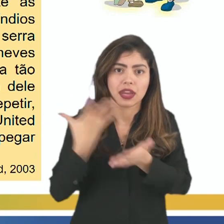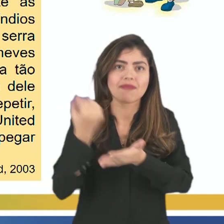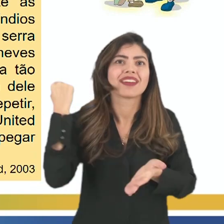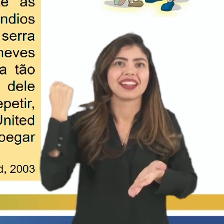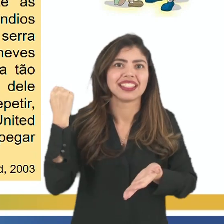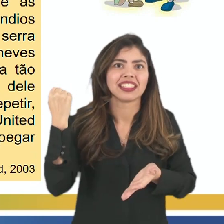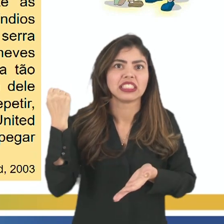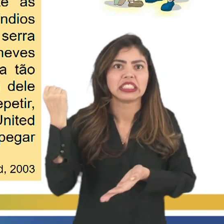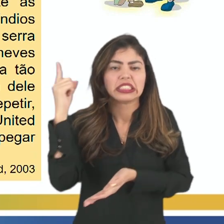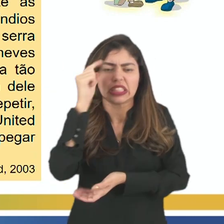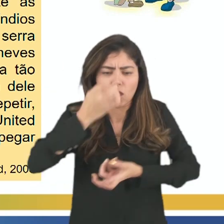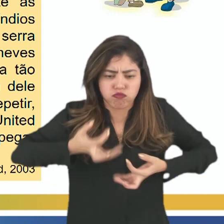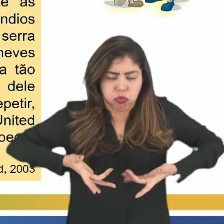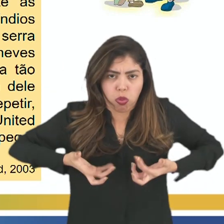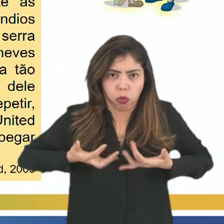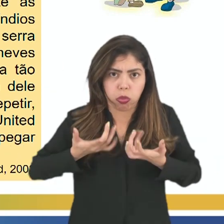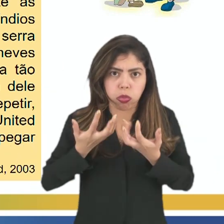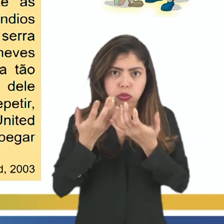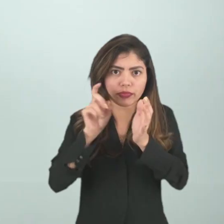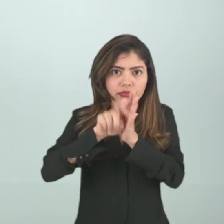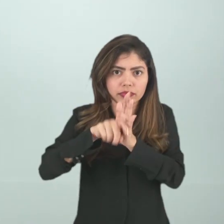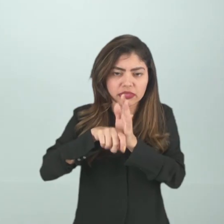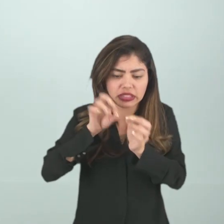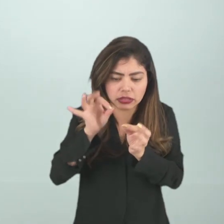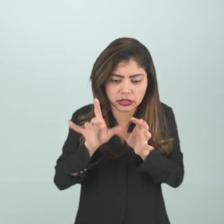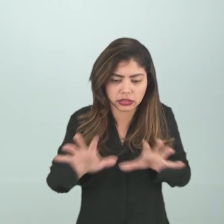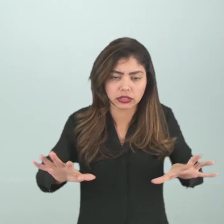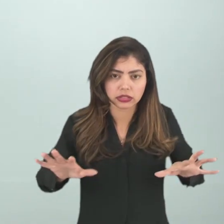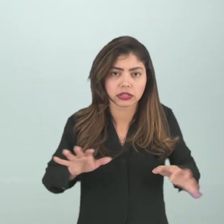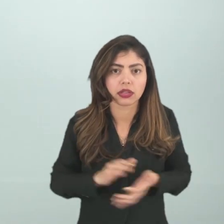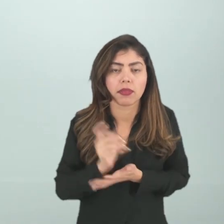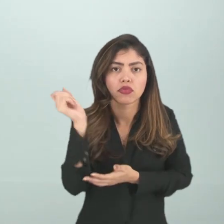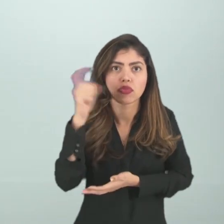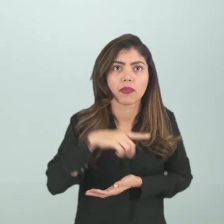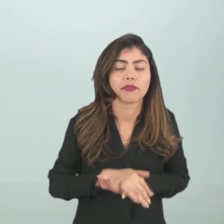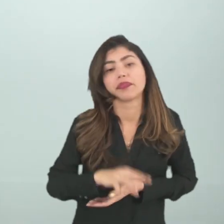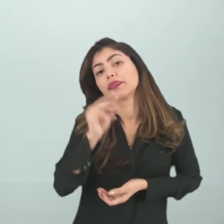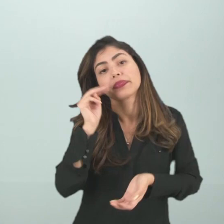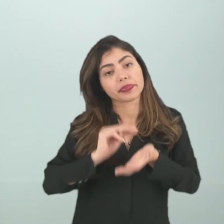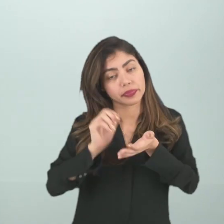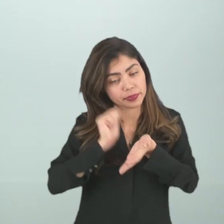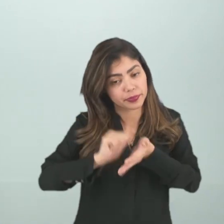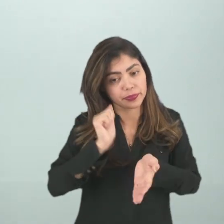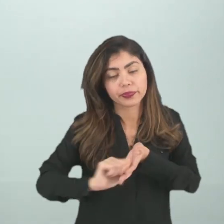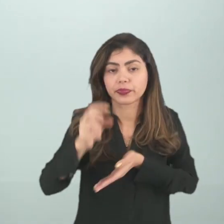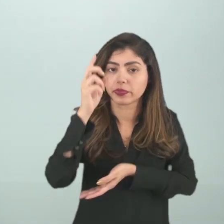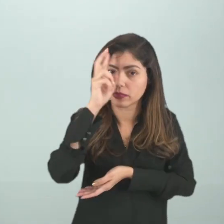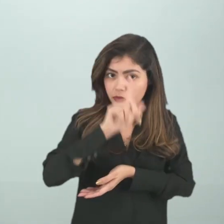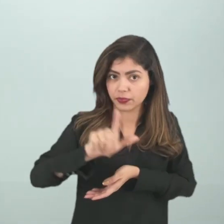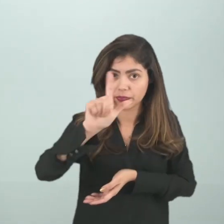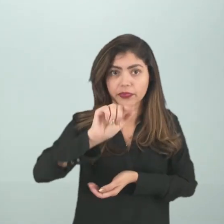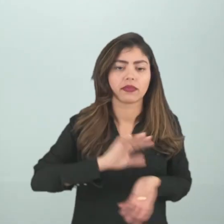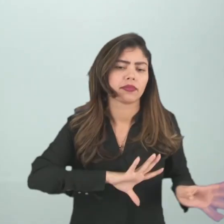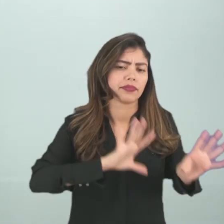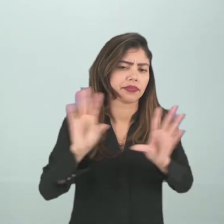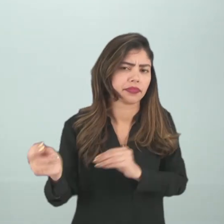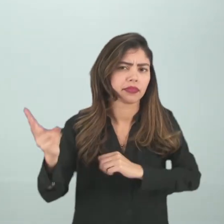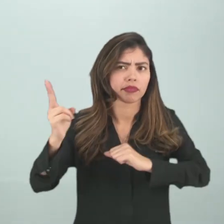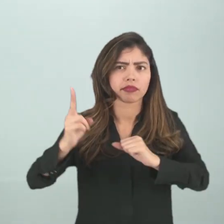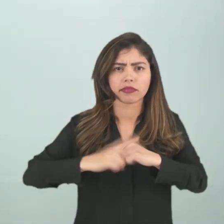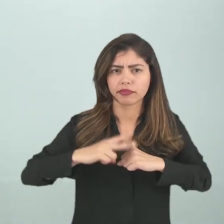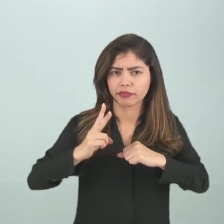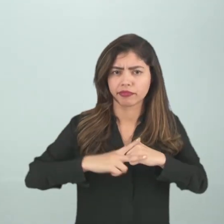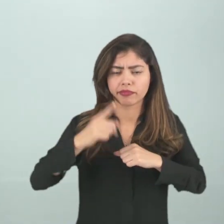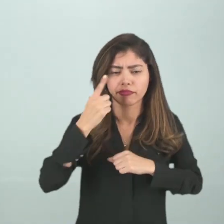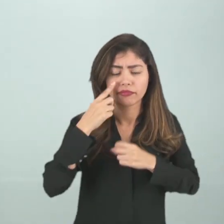ferramentas aquecidas pelo sol. Então aí, gente, nós temos uma memória literária, através dos verbos a